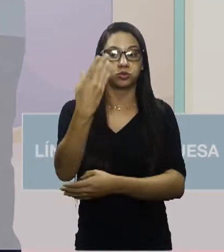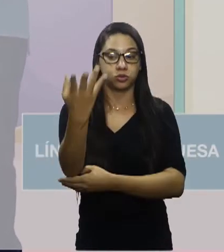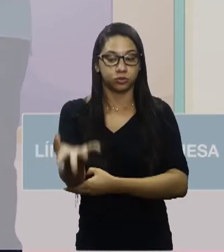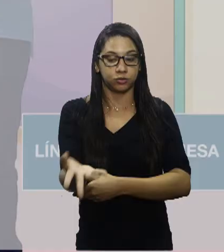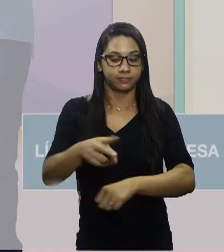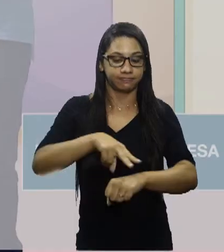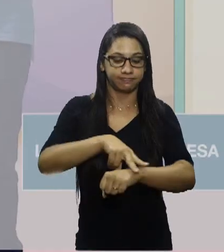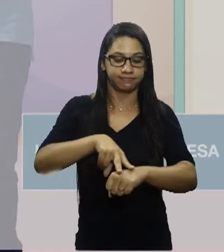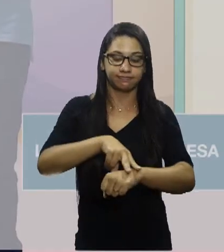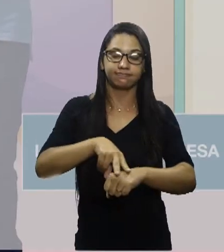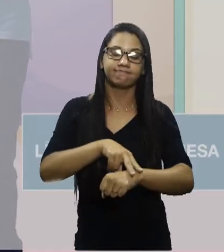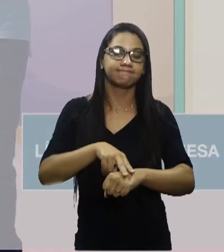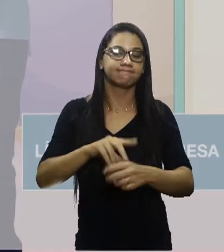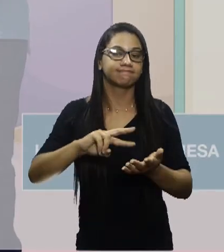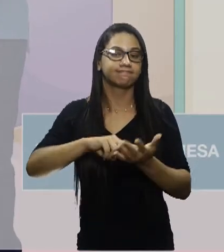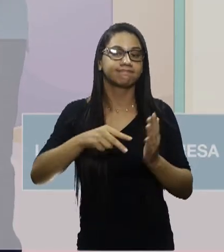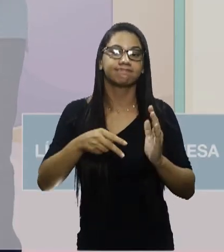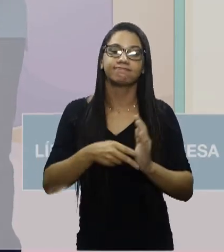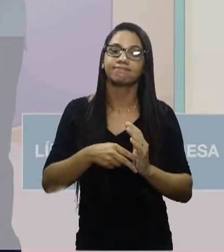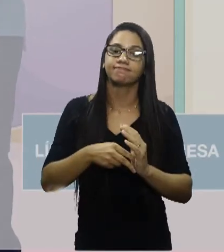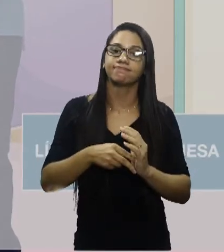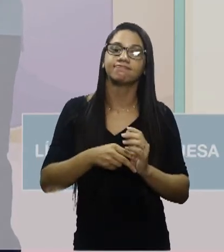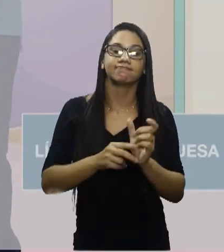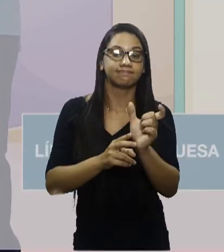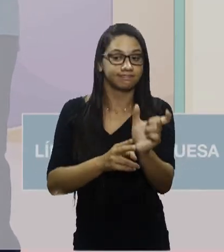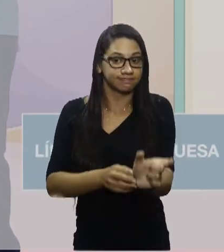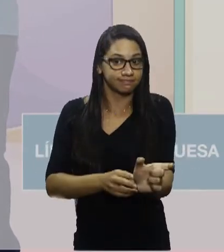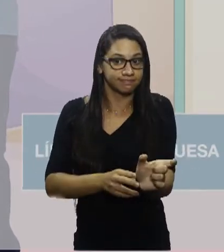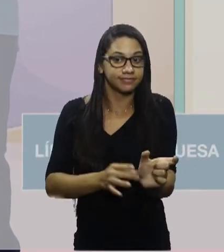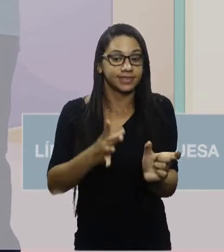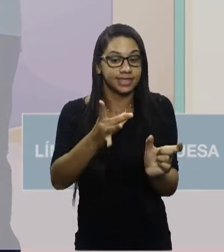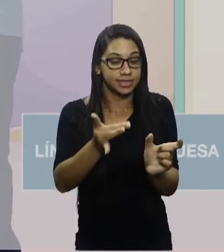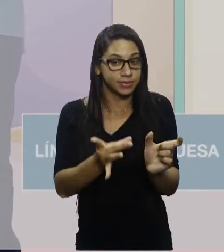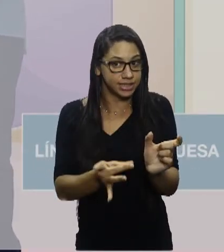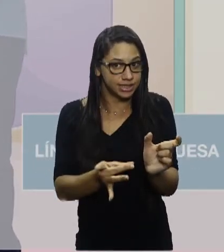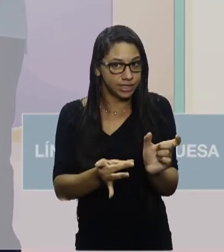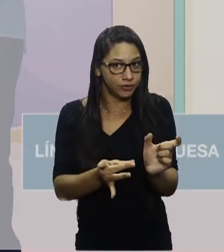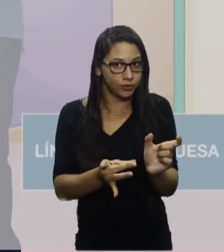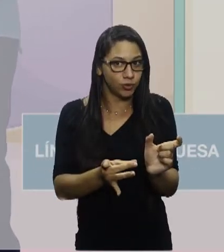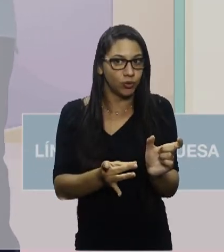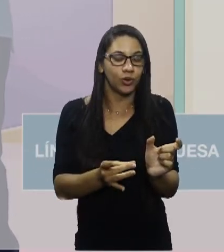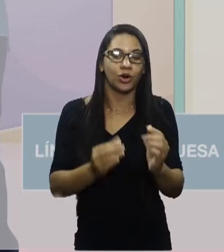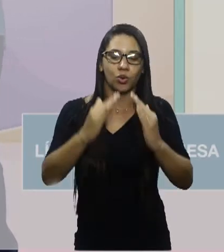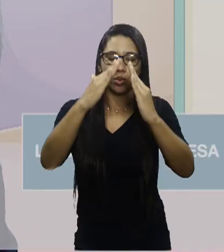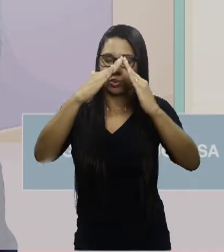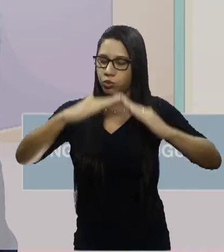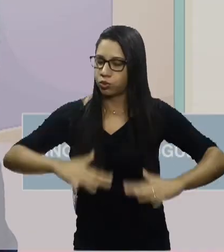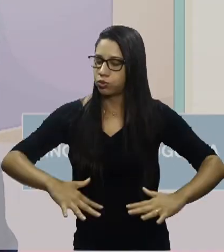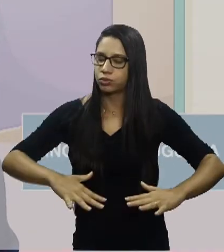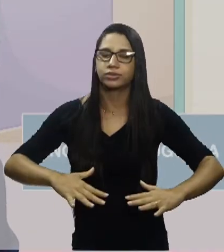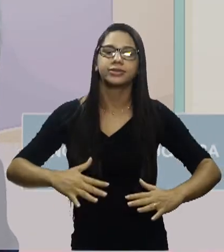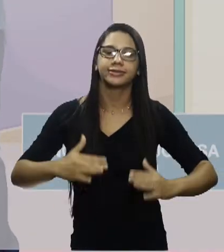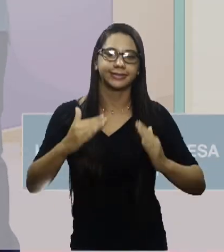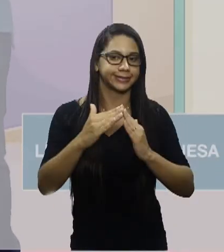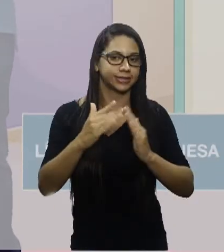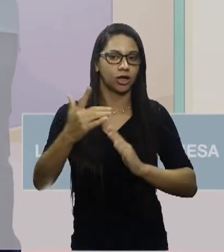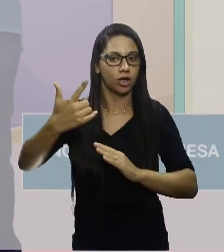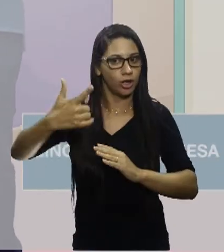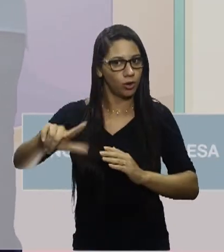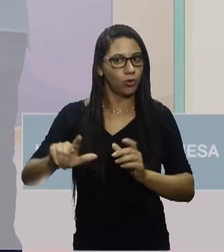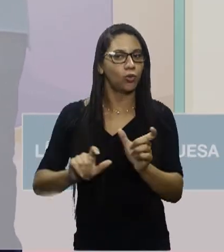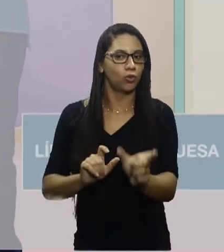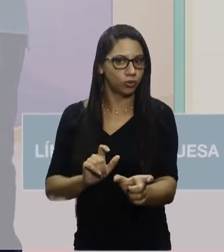verde, quer dizer que essa é uma oração em específico. Aí, destilhou casas, é uma outra oração.